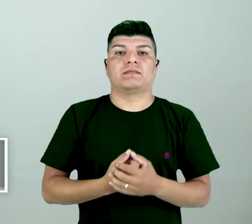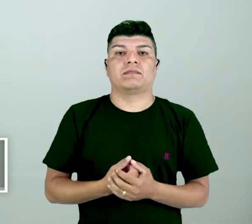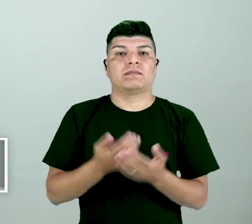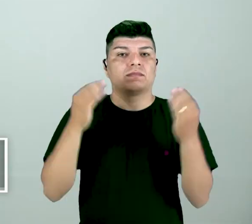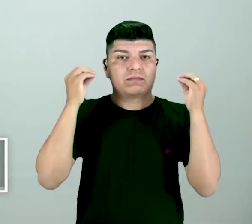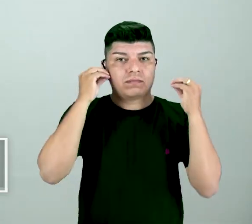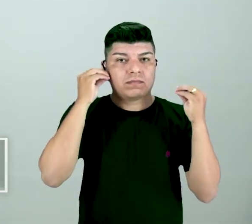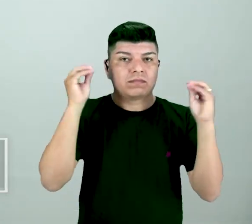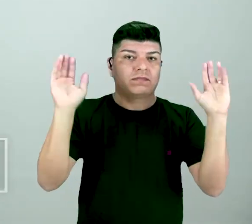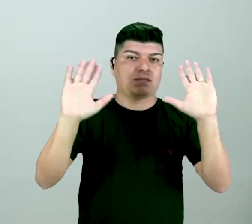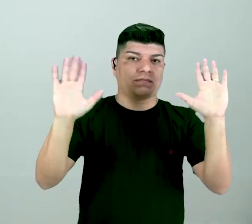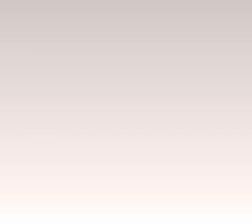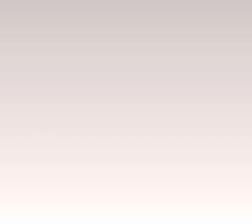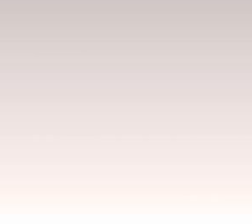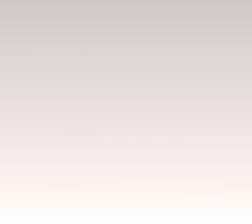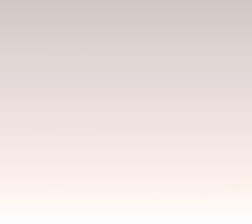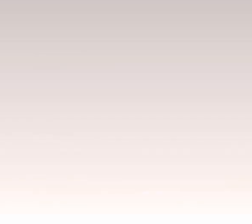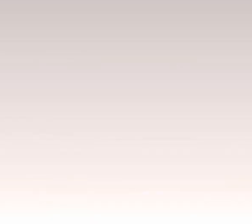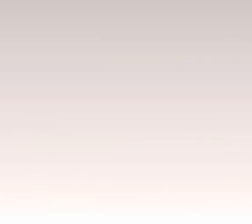Beijinho! Tchau, tchau!